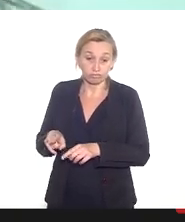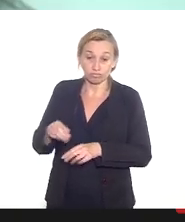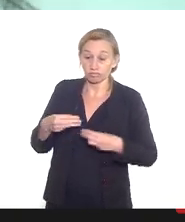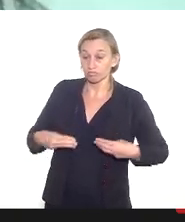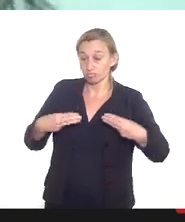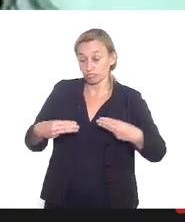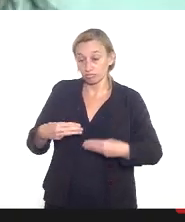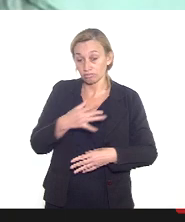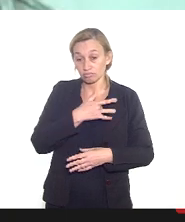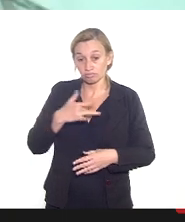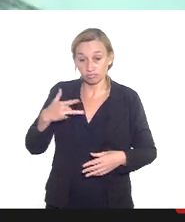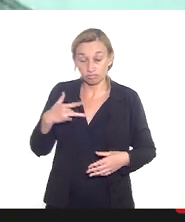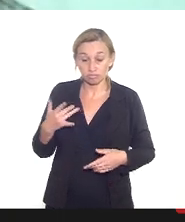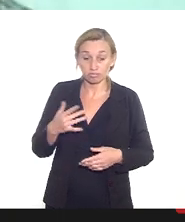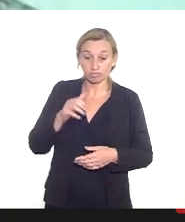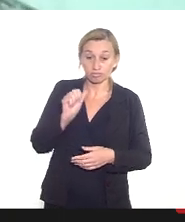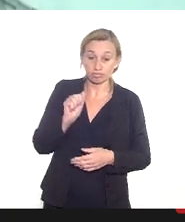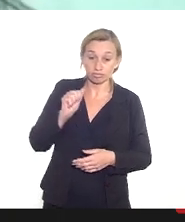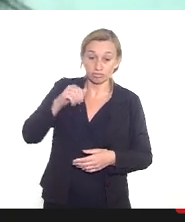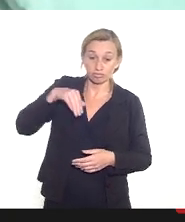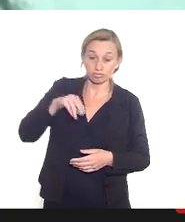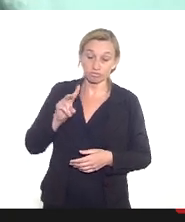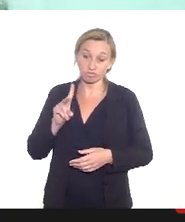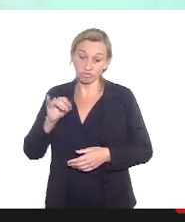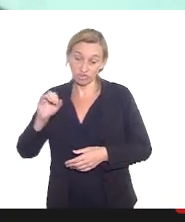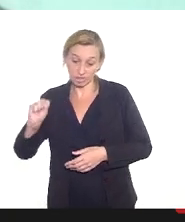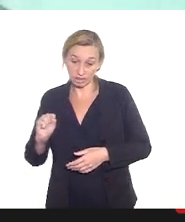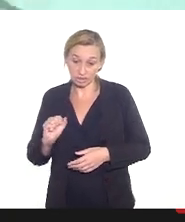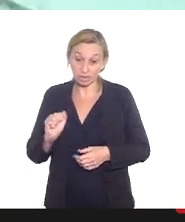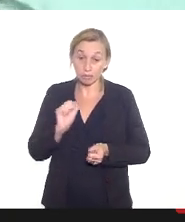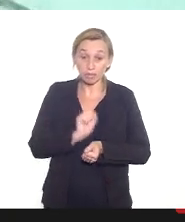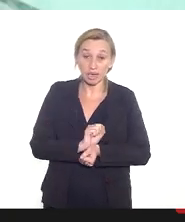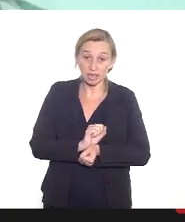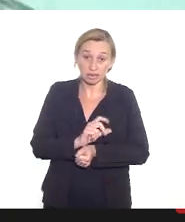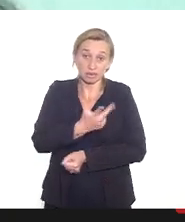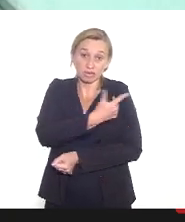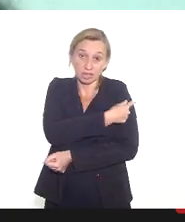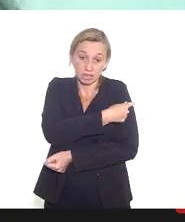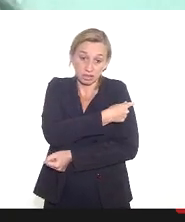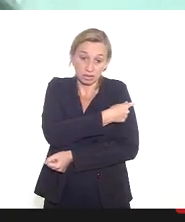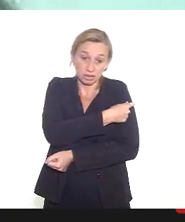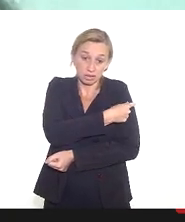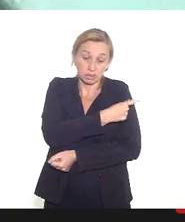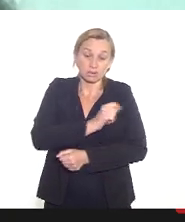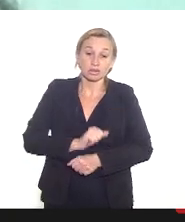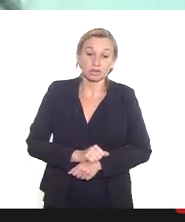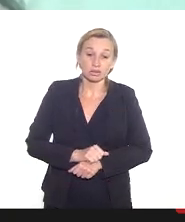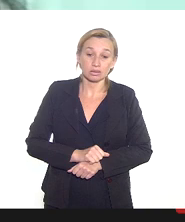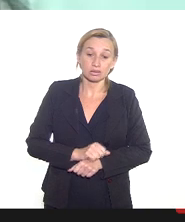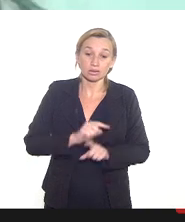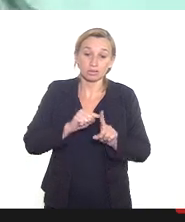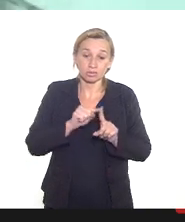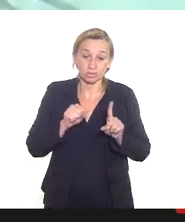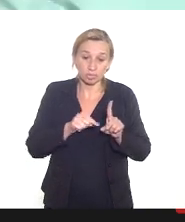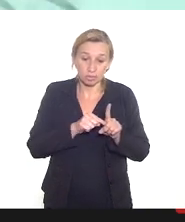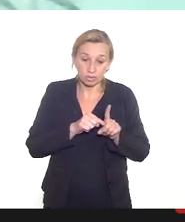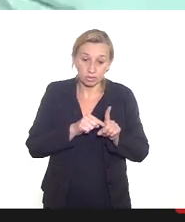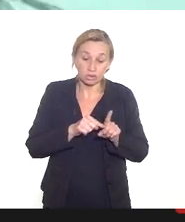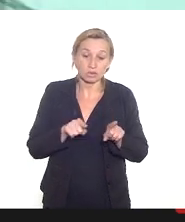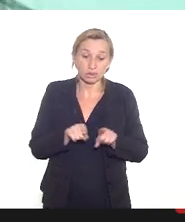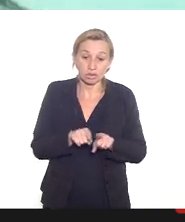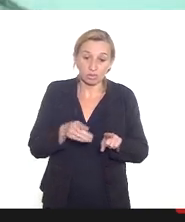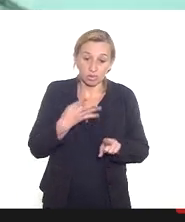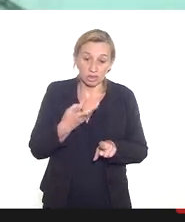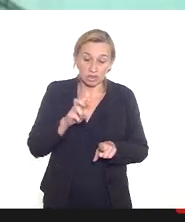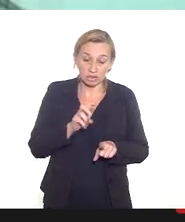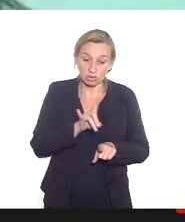Saúde e a Anvisa emitiram notas técnicas suspendendo a vacinação das gestantes e puérperas